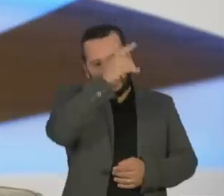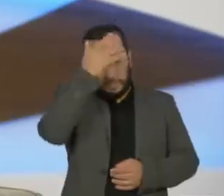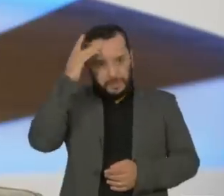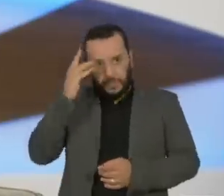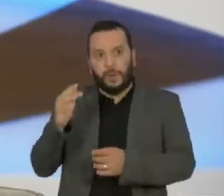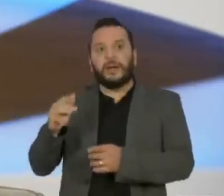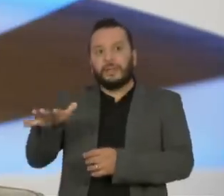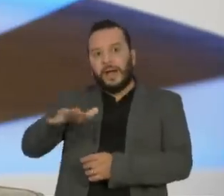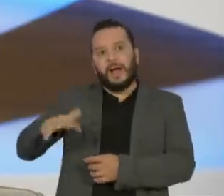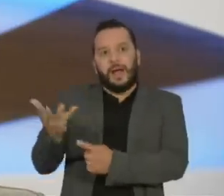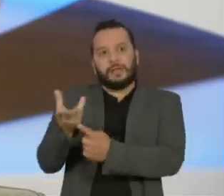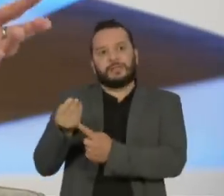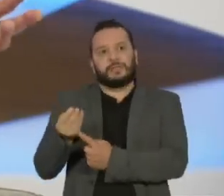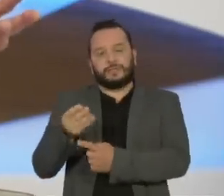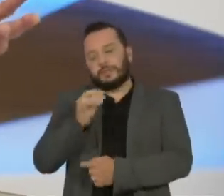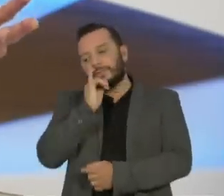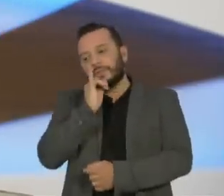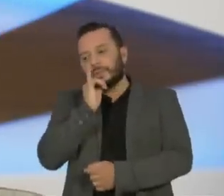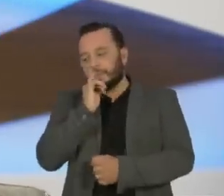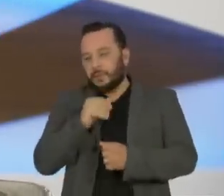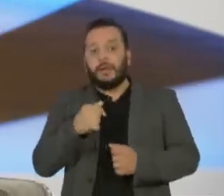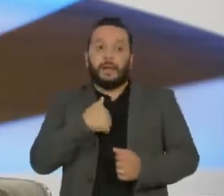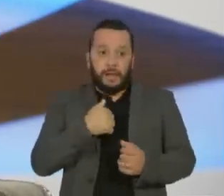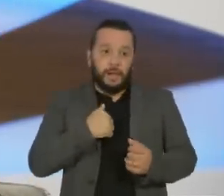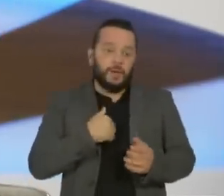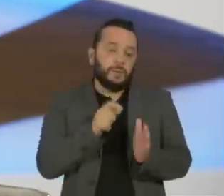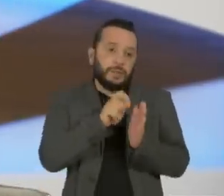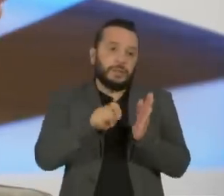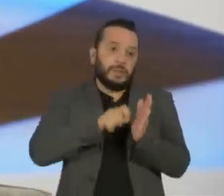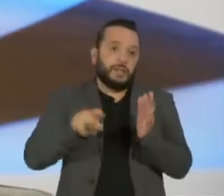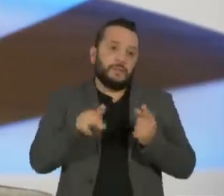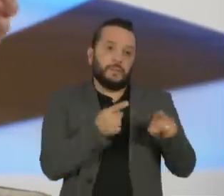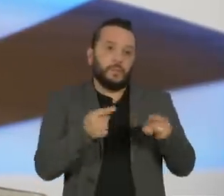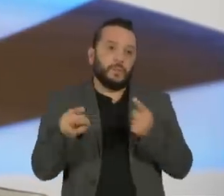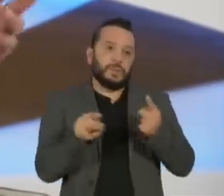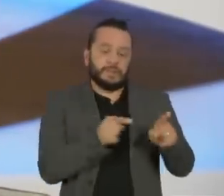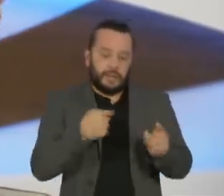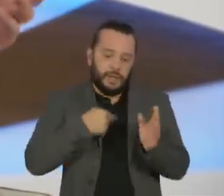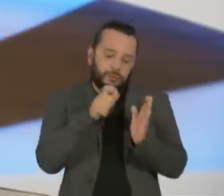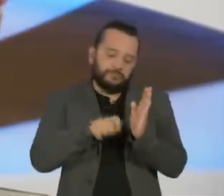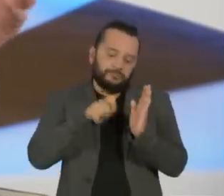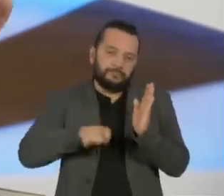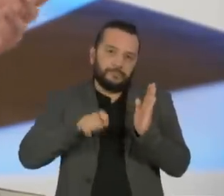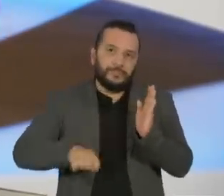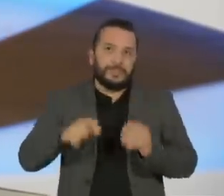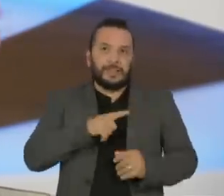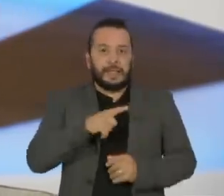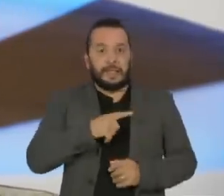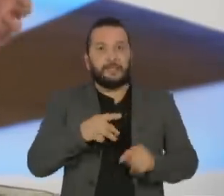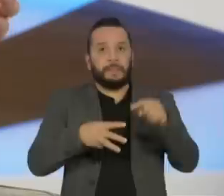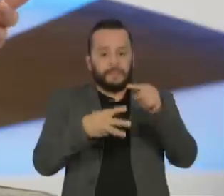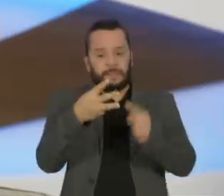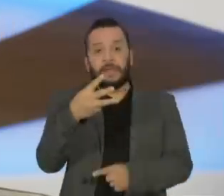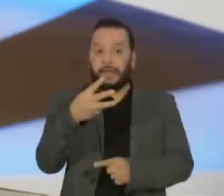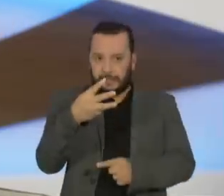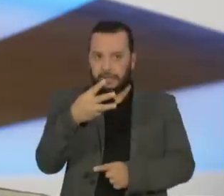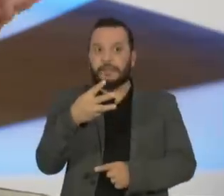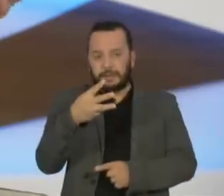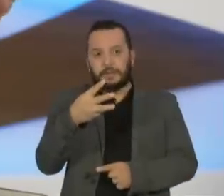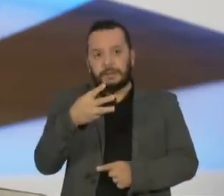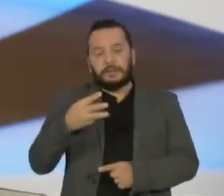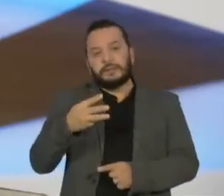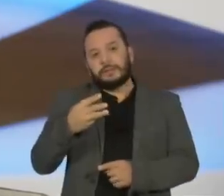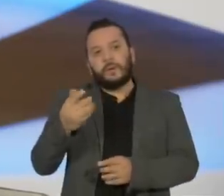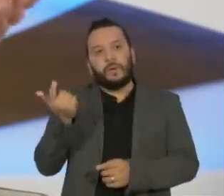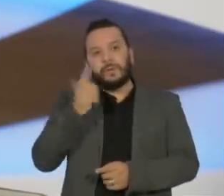o meu caso, que eu sou um compositor, então eu tenho, assim, três insumos, Três fontes de insumos, que